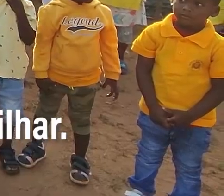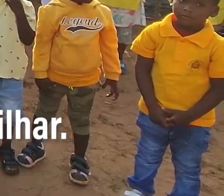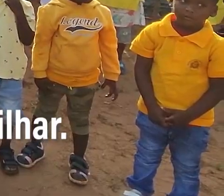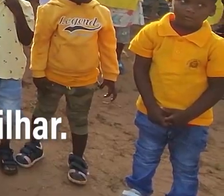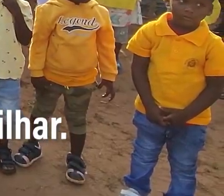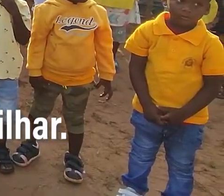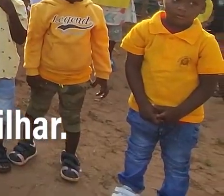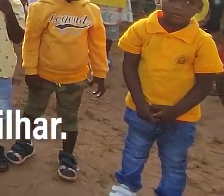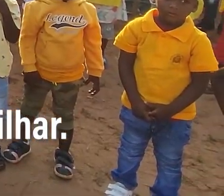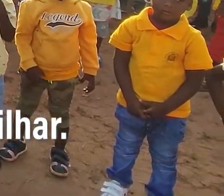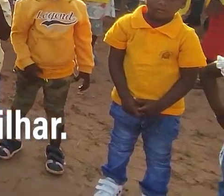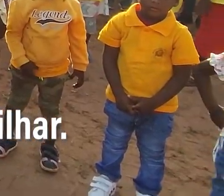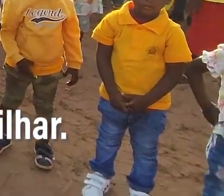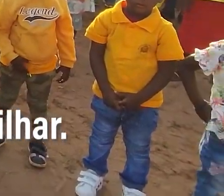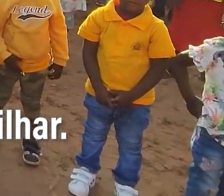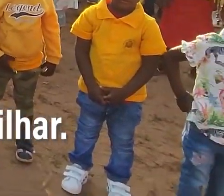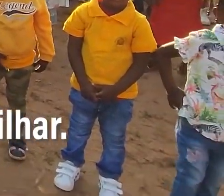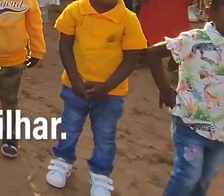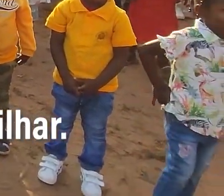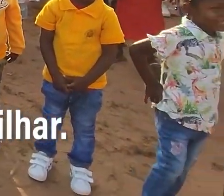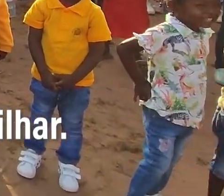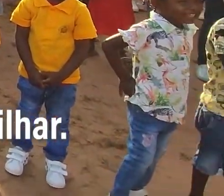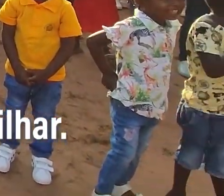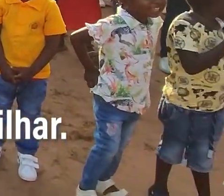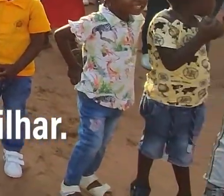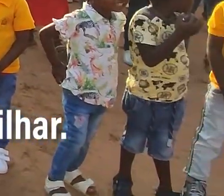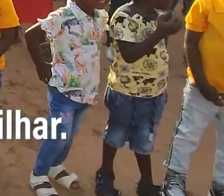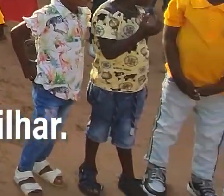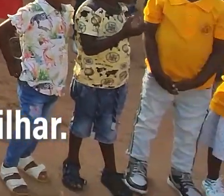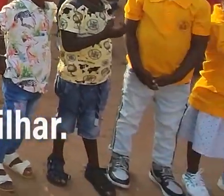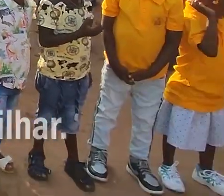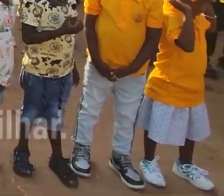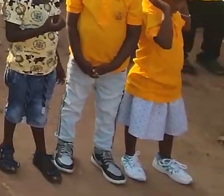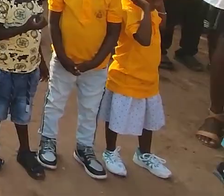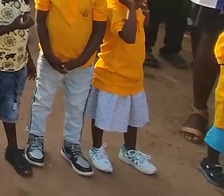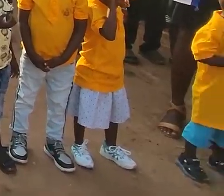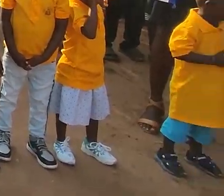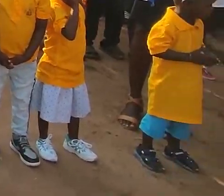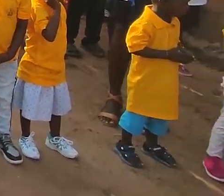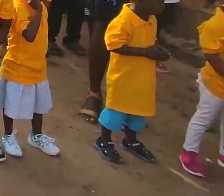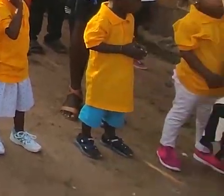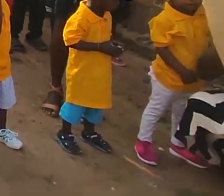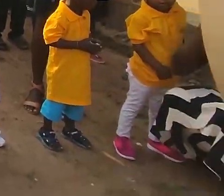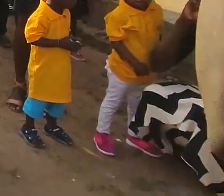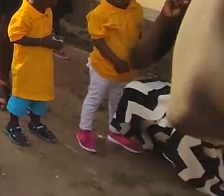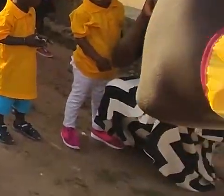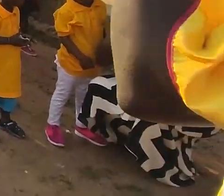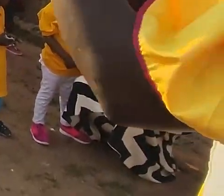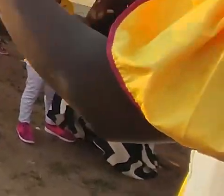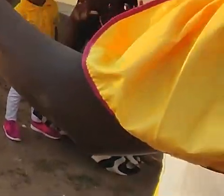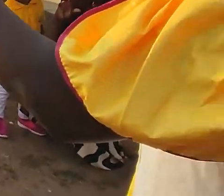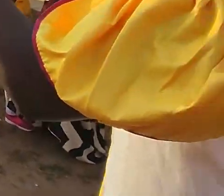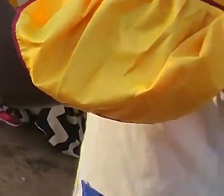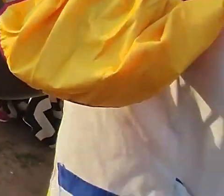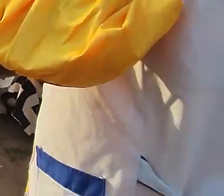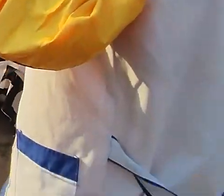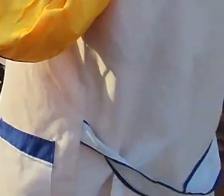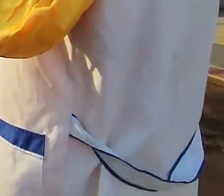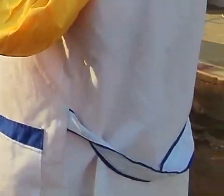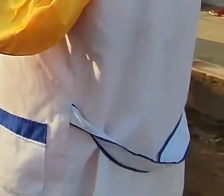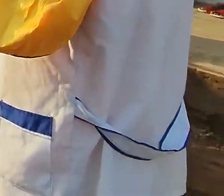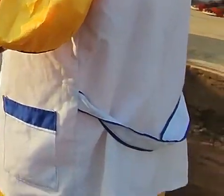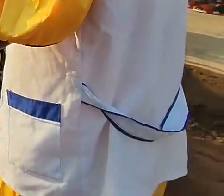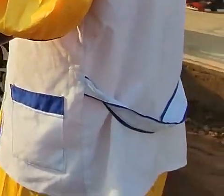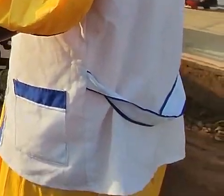pequenina vou deixar-la brilhar, vou deixar-la brilhar,-la